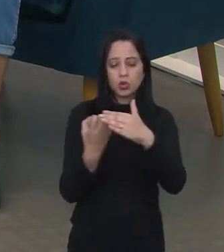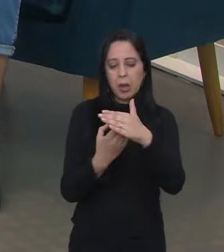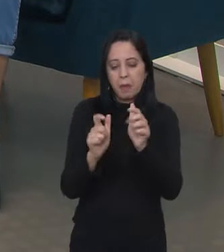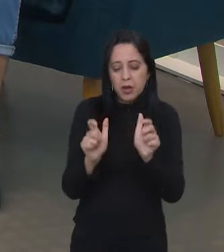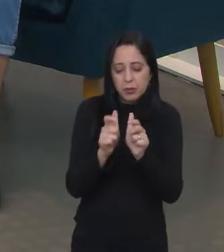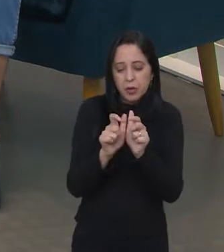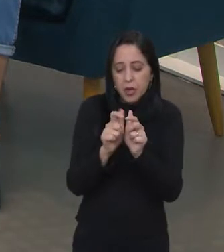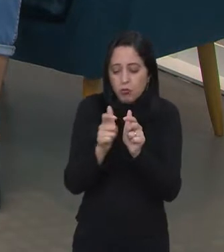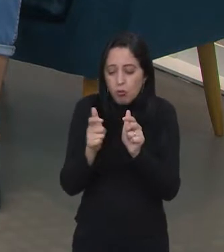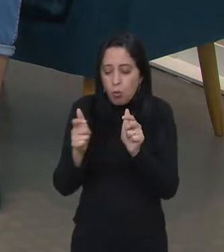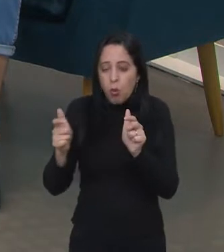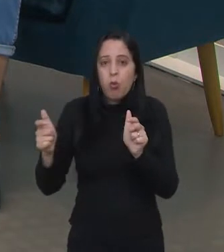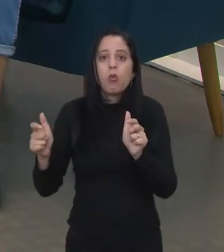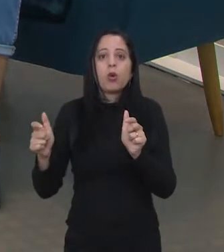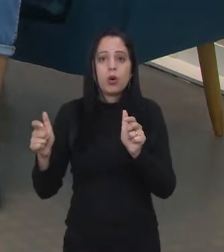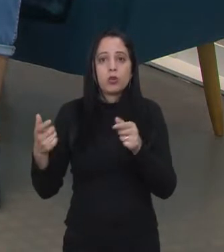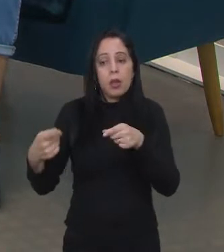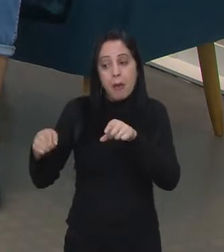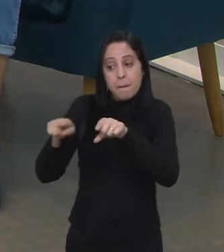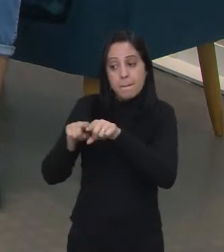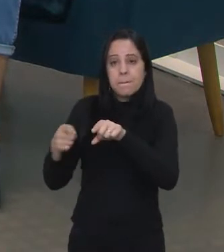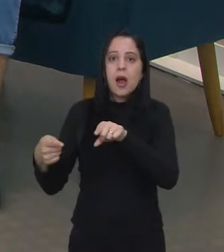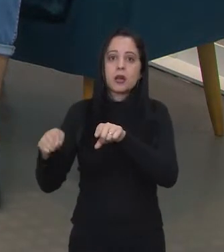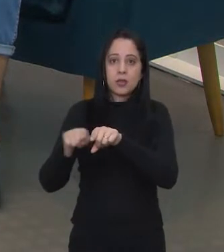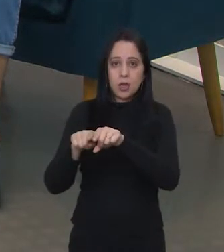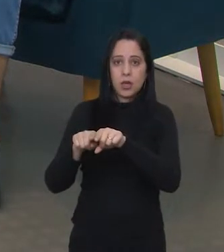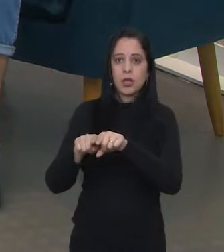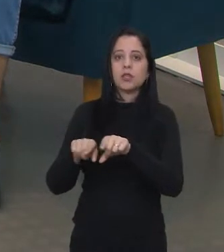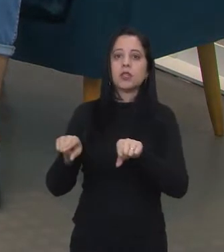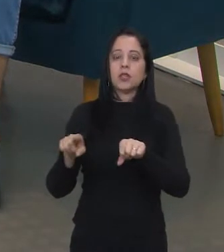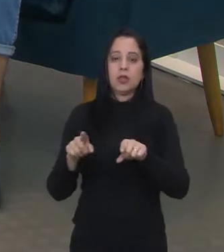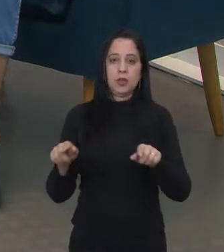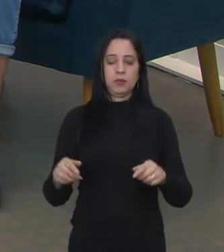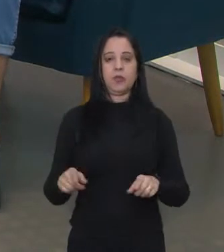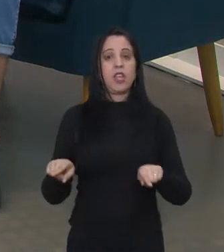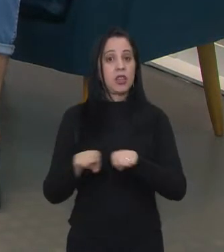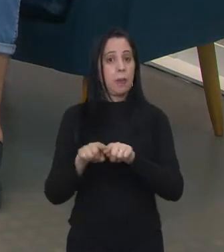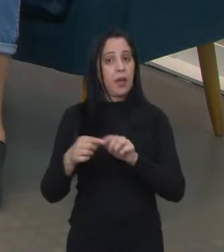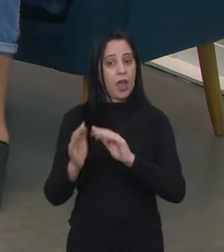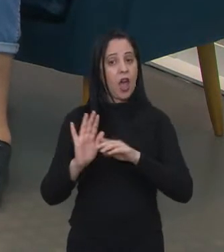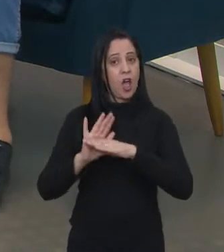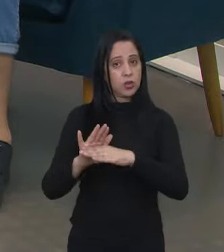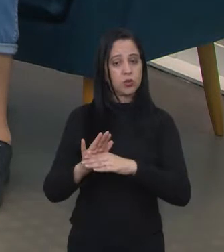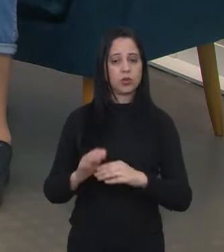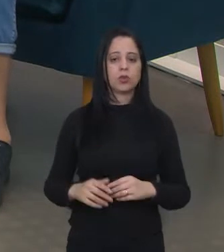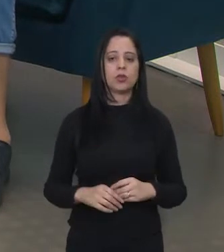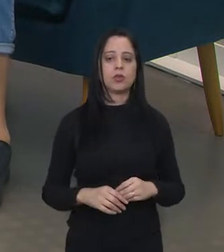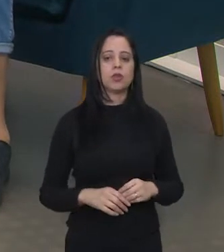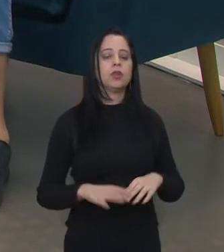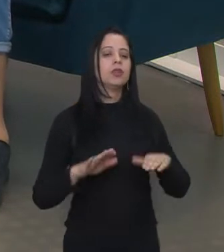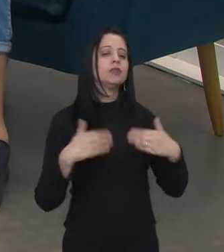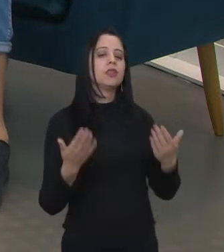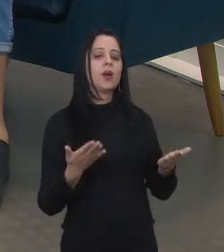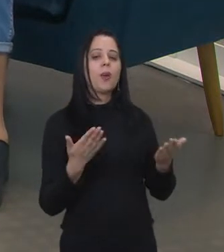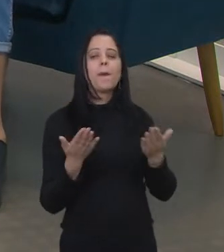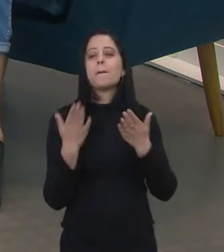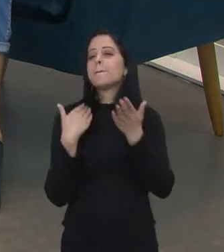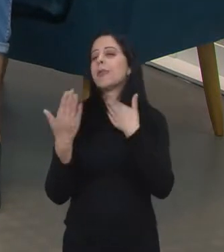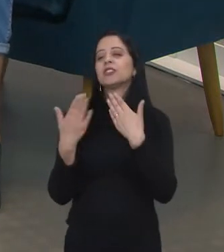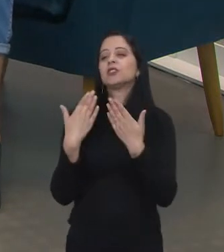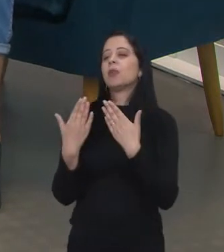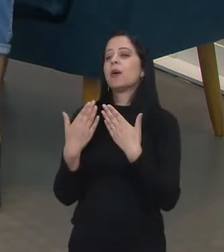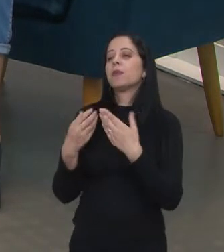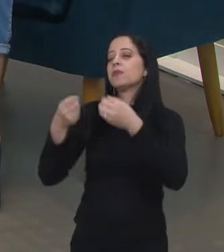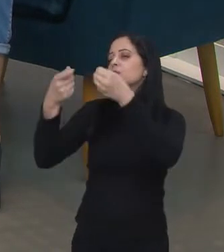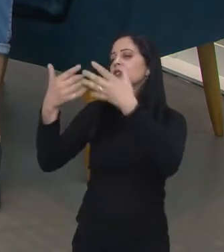investidores e instituições de ensino e fortalecer as ideias inovadoras que estão por lá. Alessandro, então o nosso bate-papo vai começar